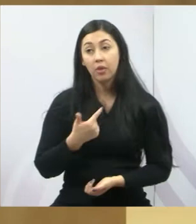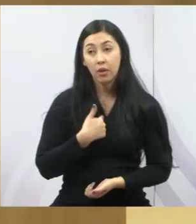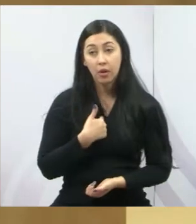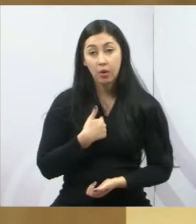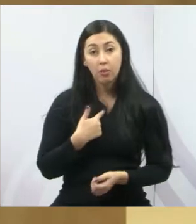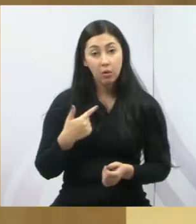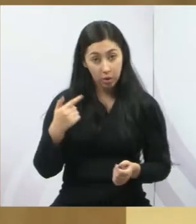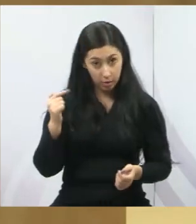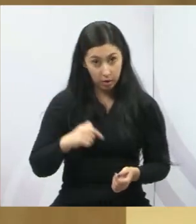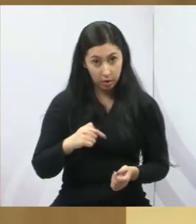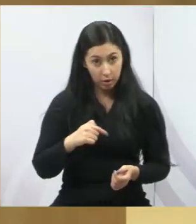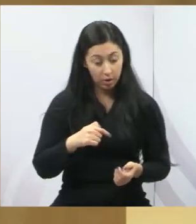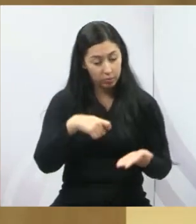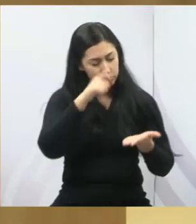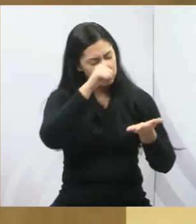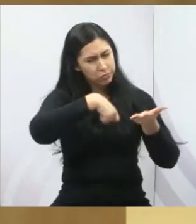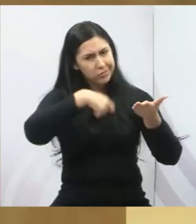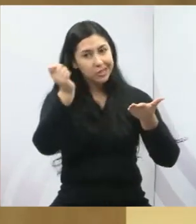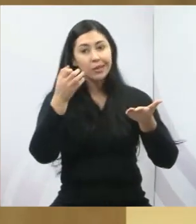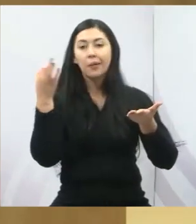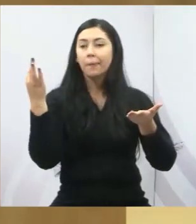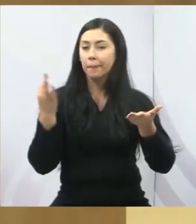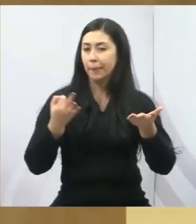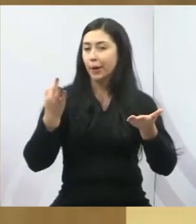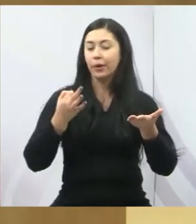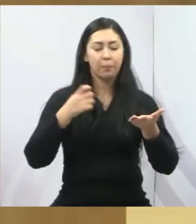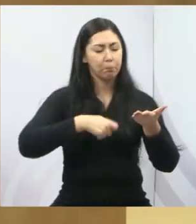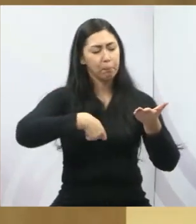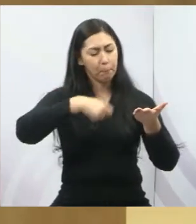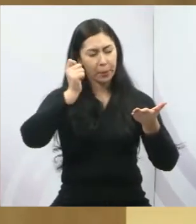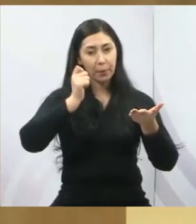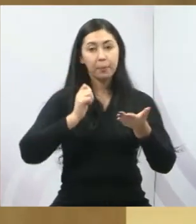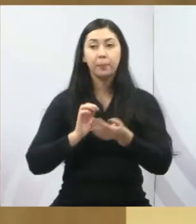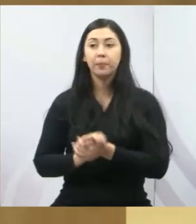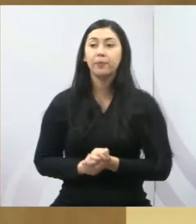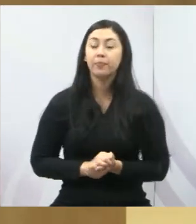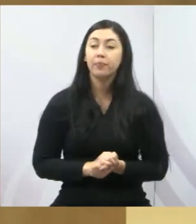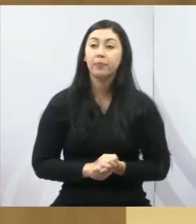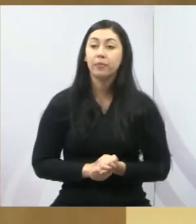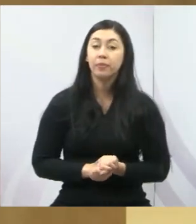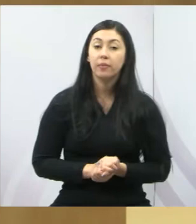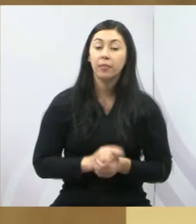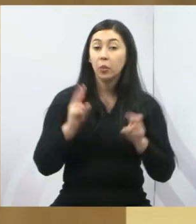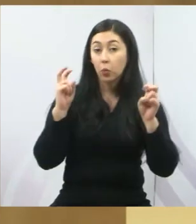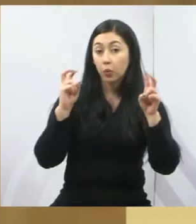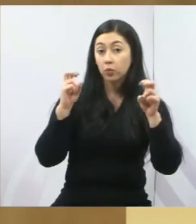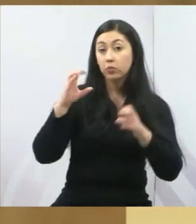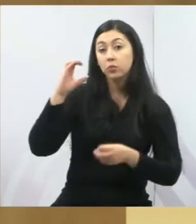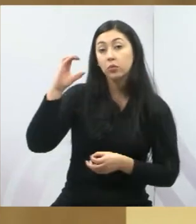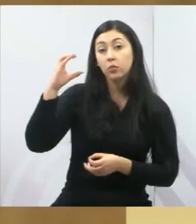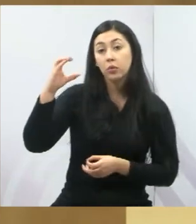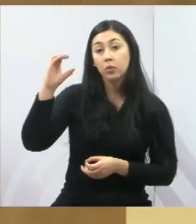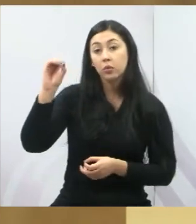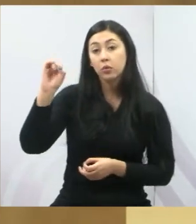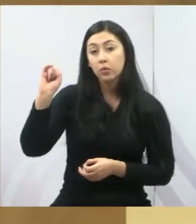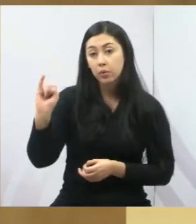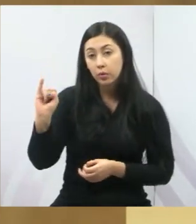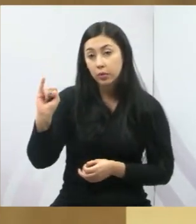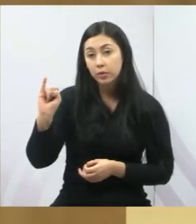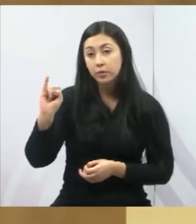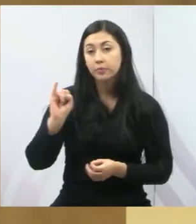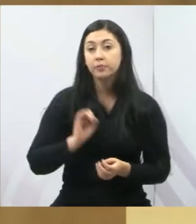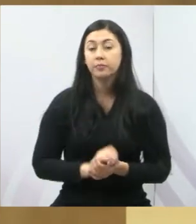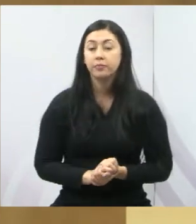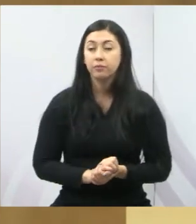um pontinho aqui desse programa de governo que diz respeito ao COI. E o COI certamente